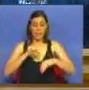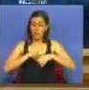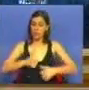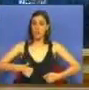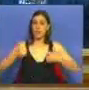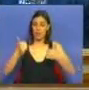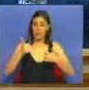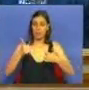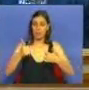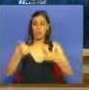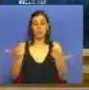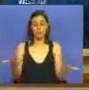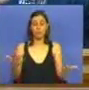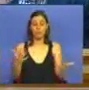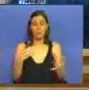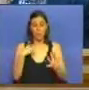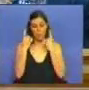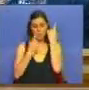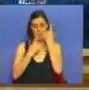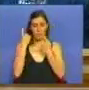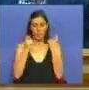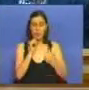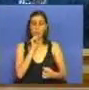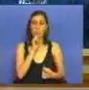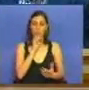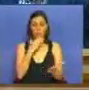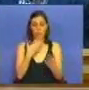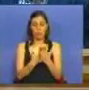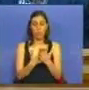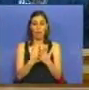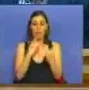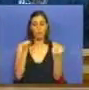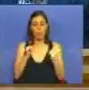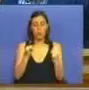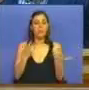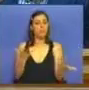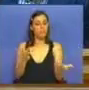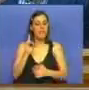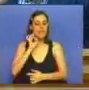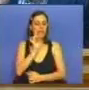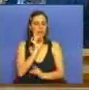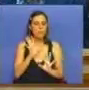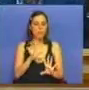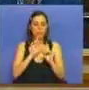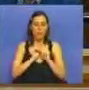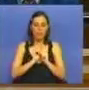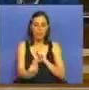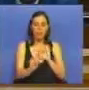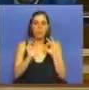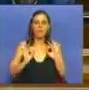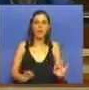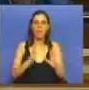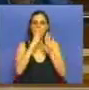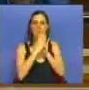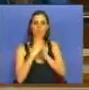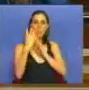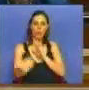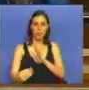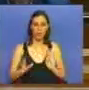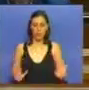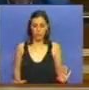metropolitanas, que penso que poderemos dar como consensual, importa definir o seu modelo.